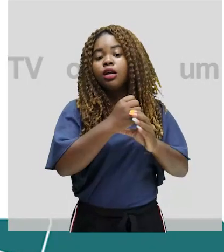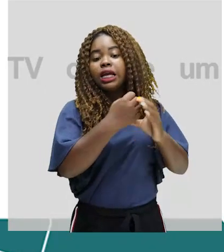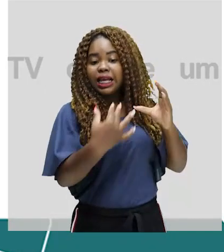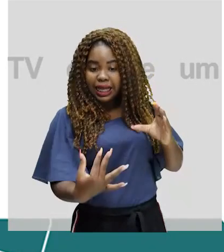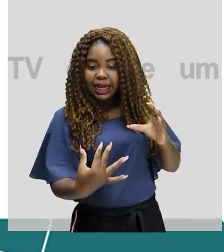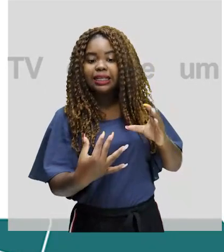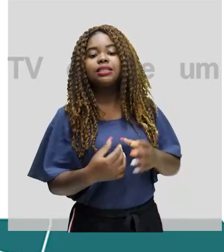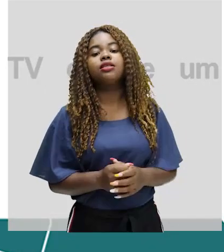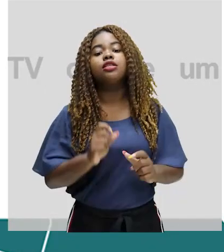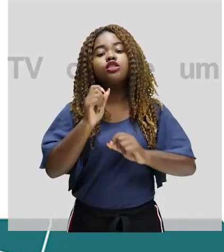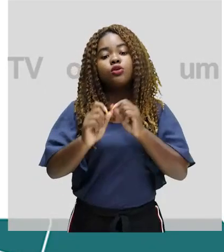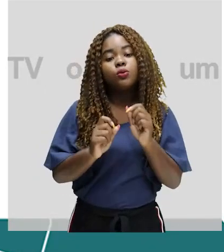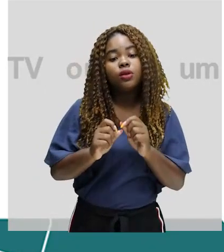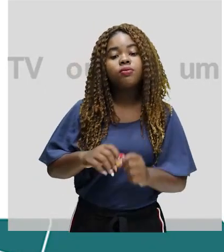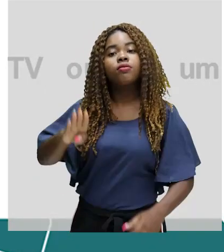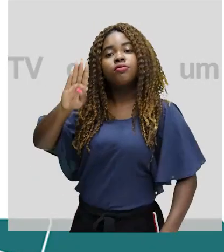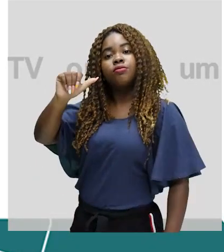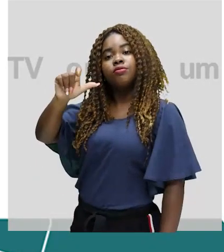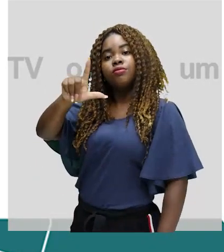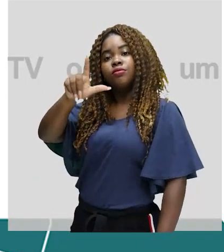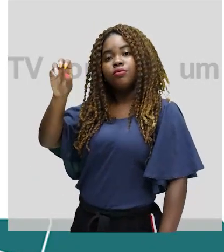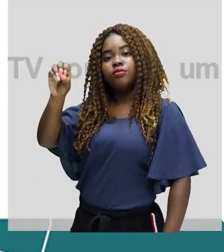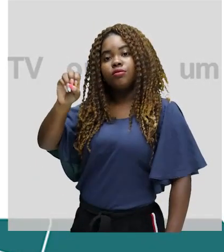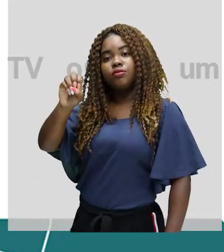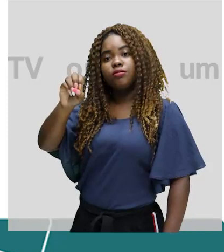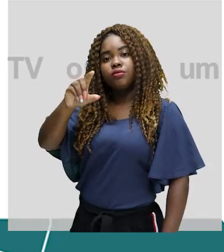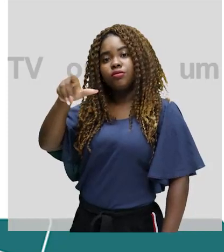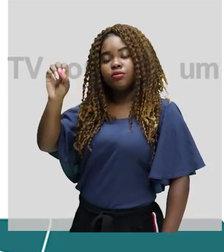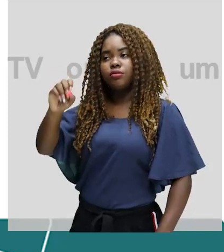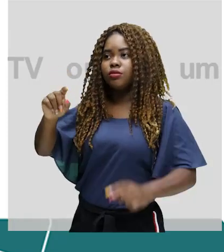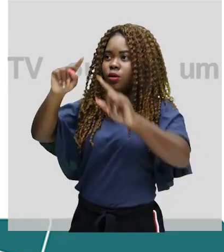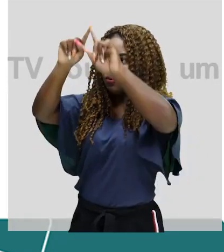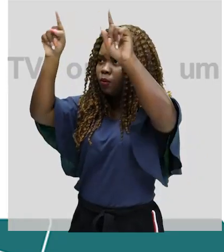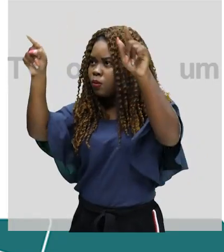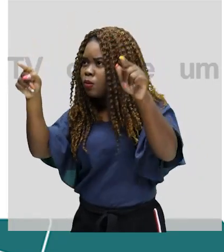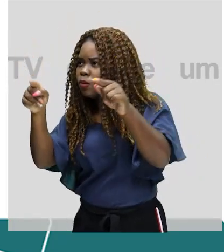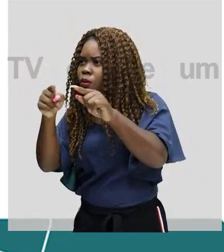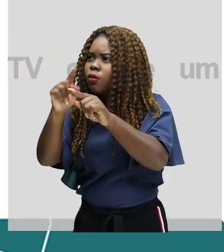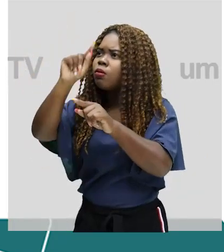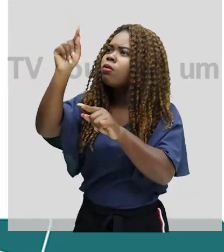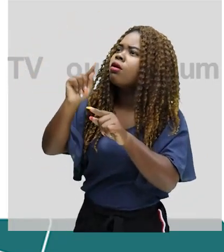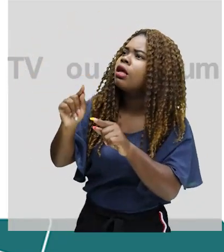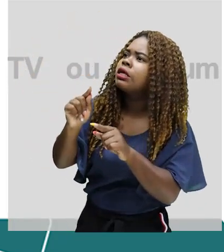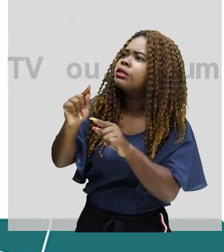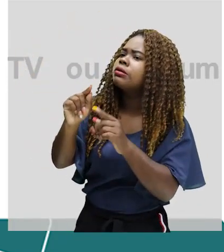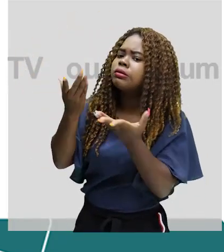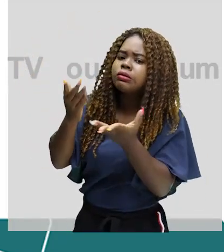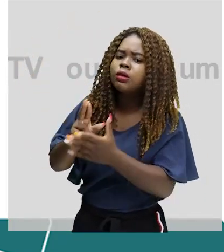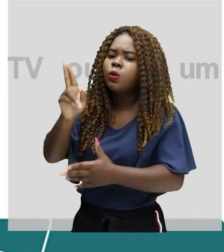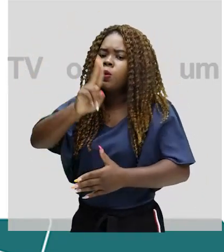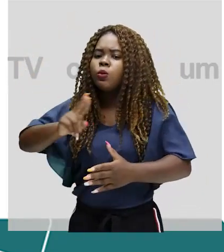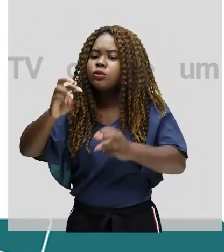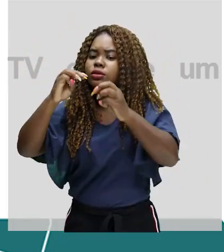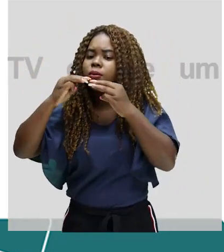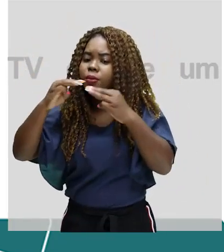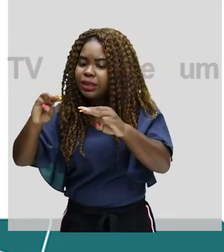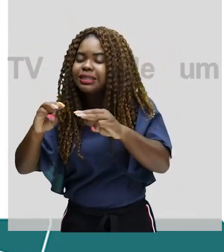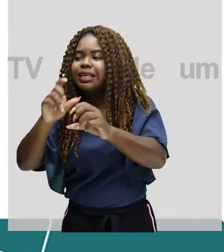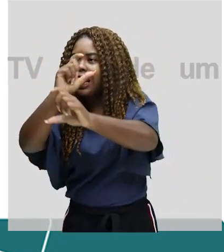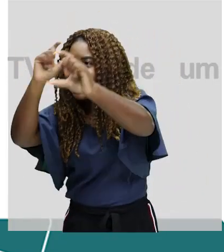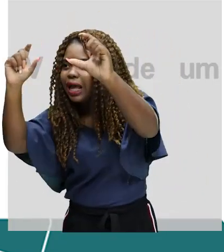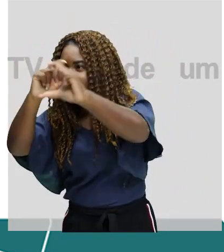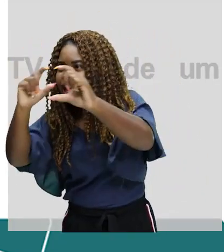Características. Os balões unem duas mensagens e permitem infinitas interações entre elas. A